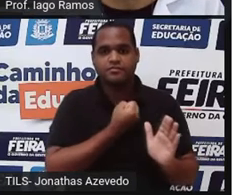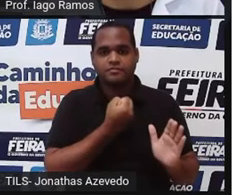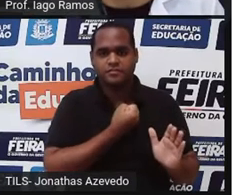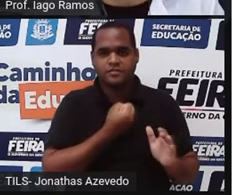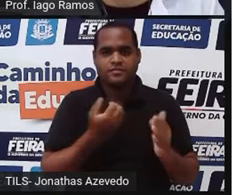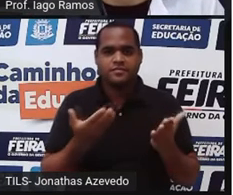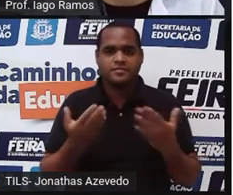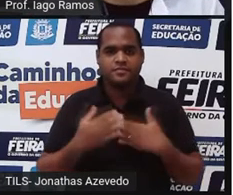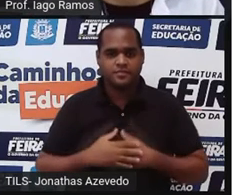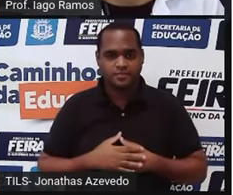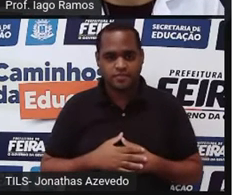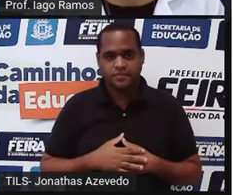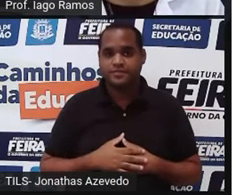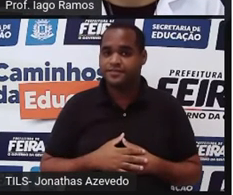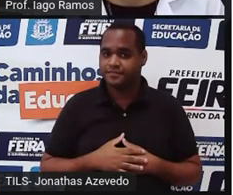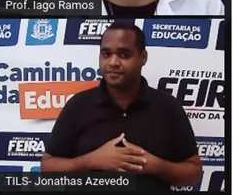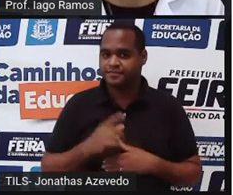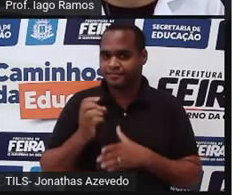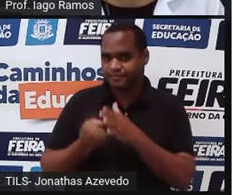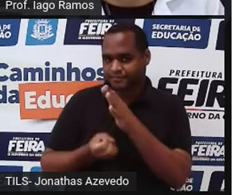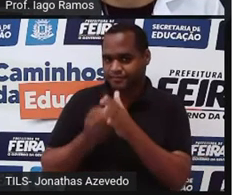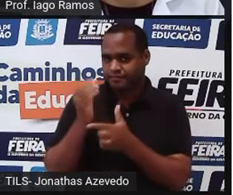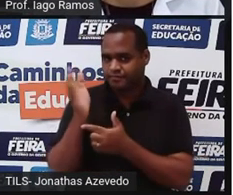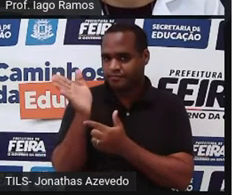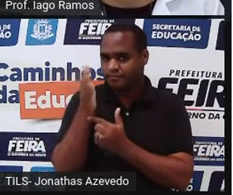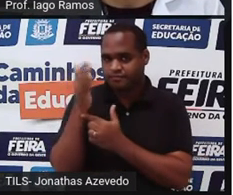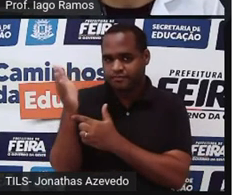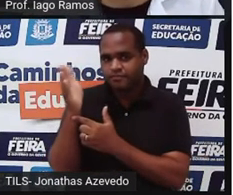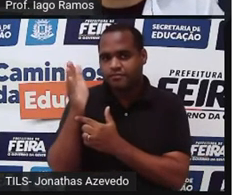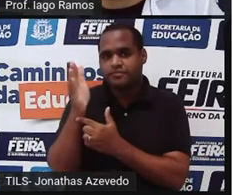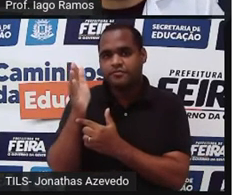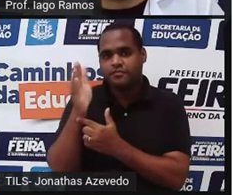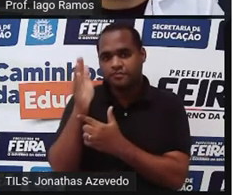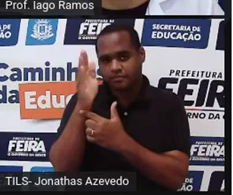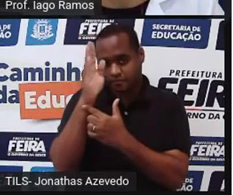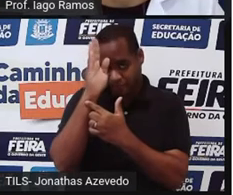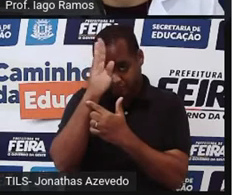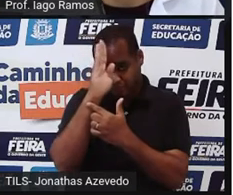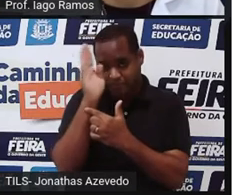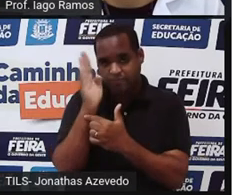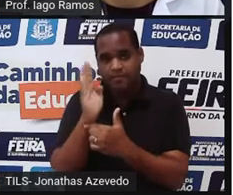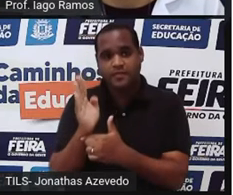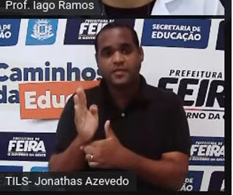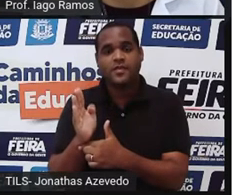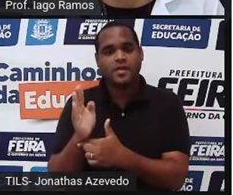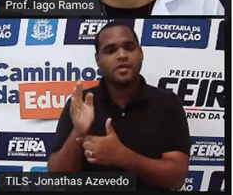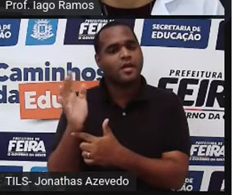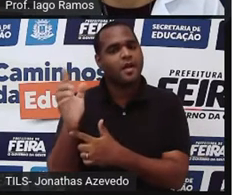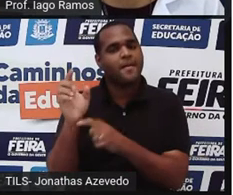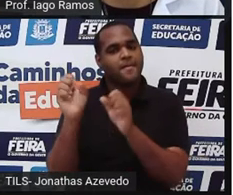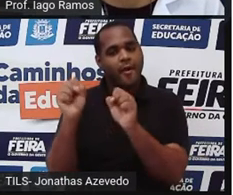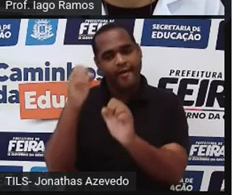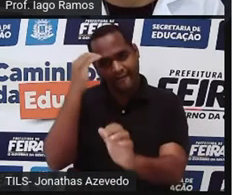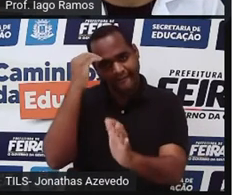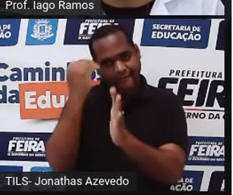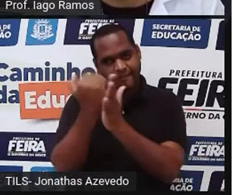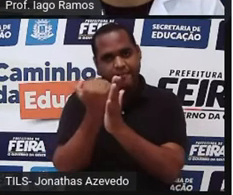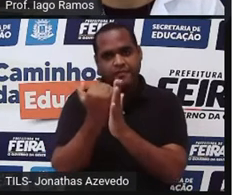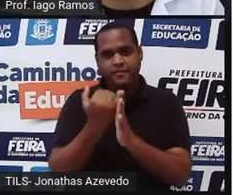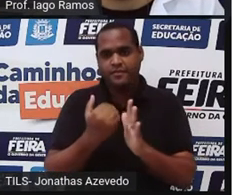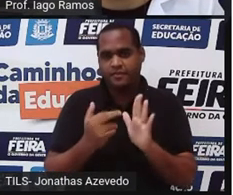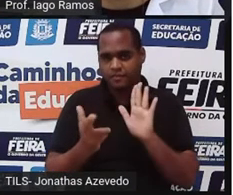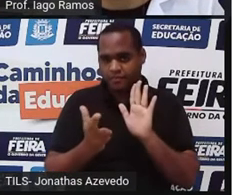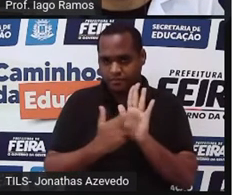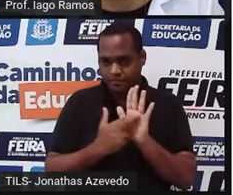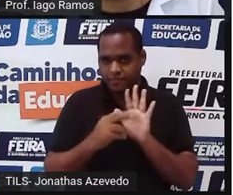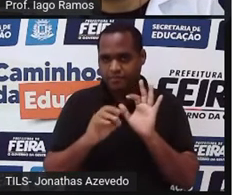Ok? Então, a fabricação da bandeira nacional, olha só, deve obedecer ao descrito